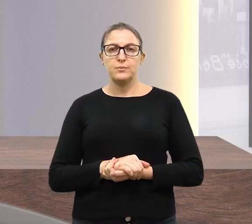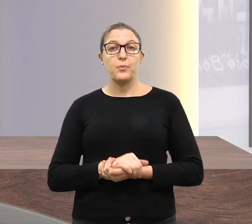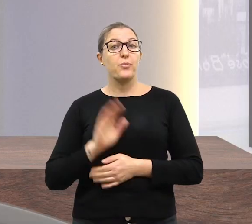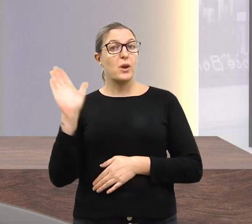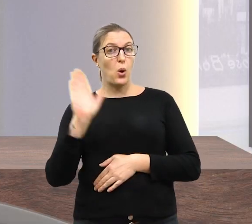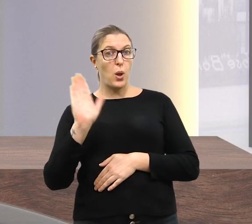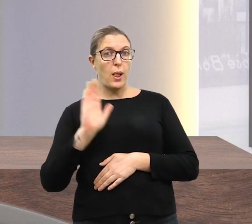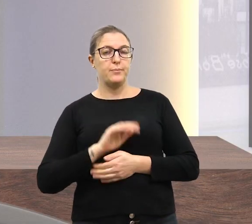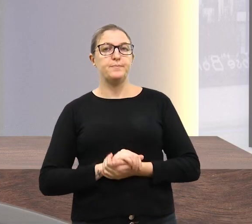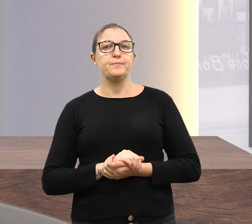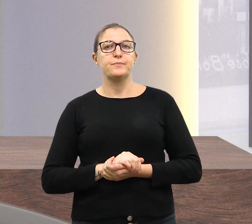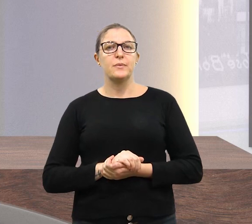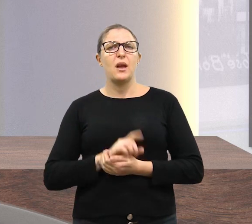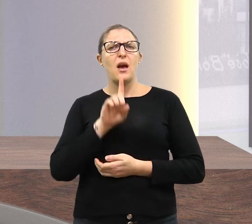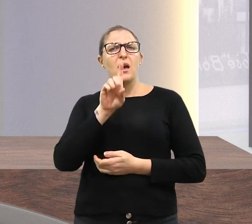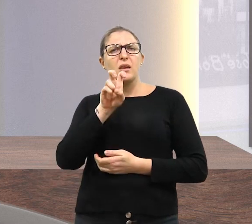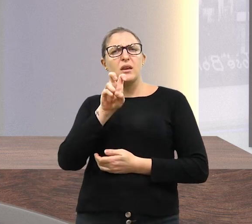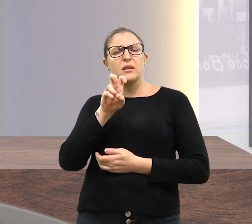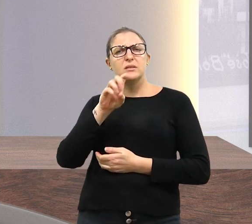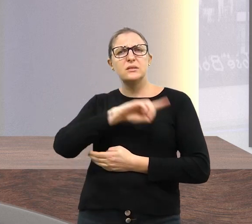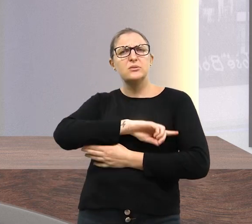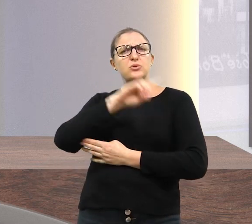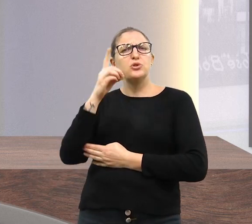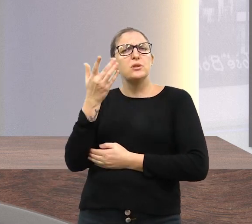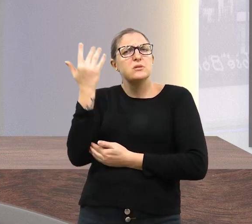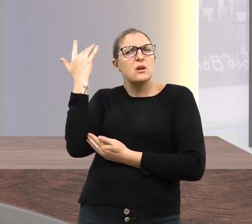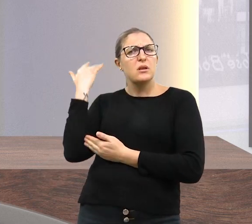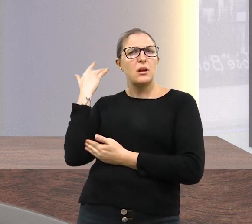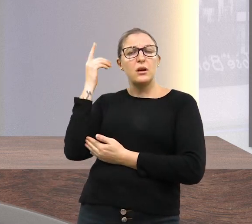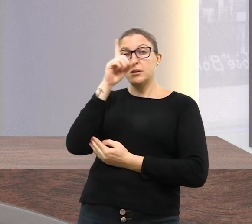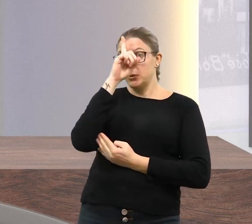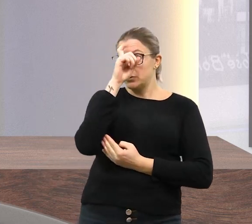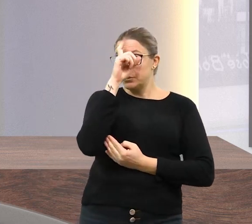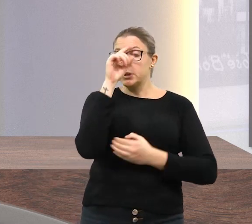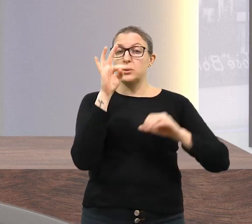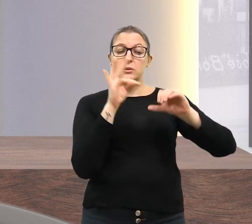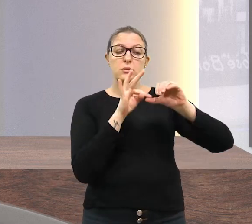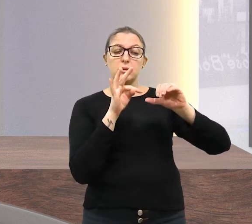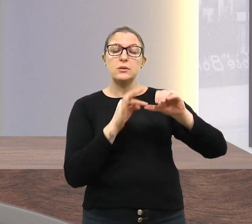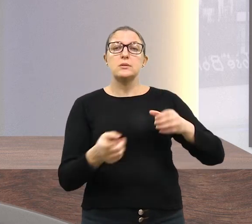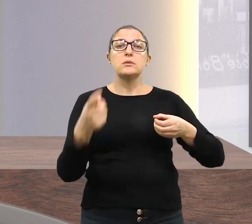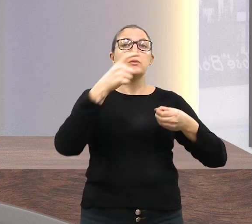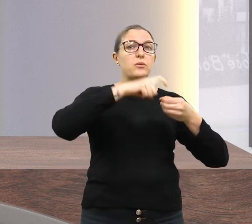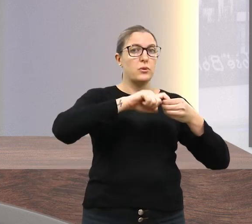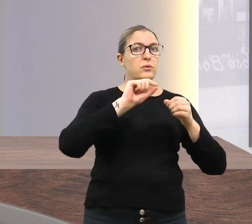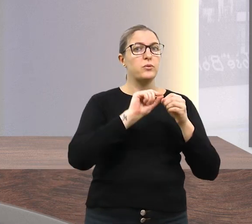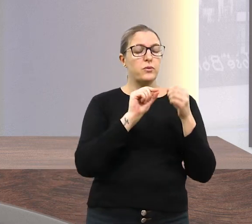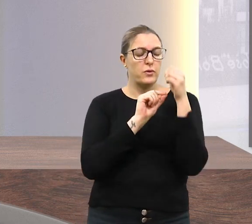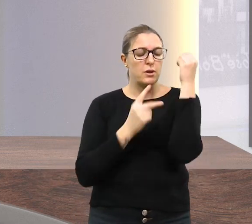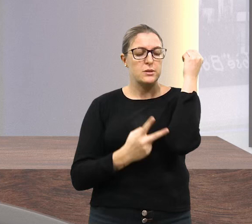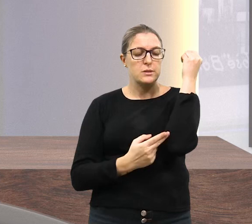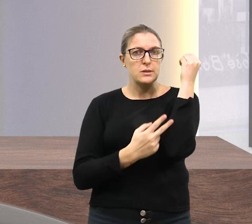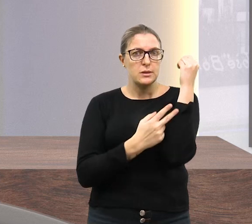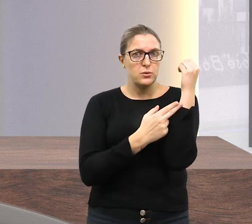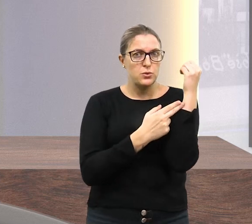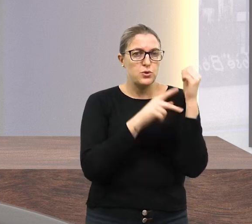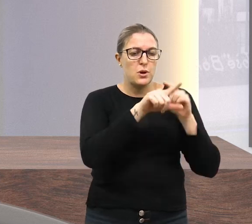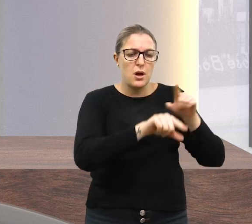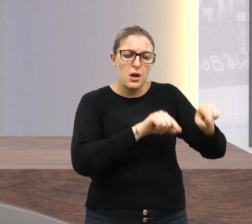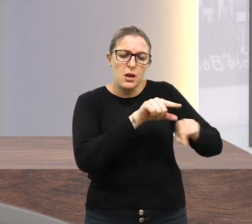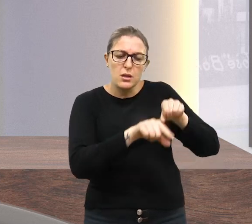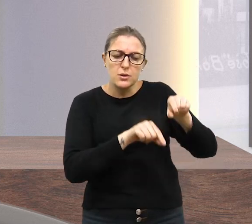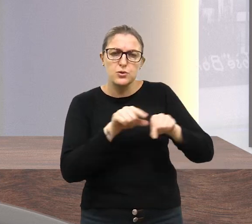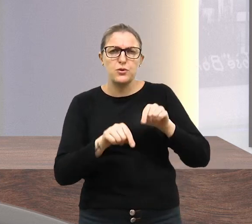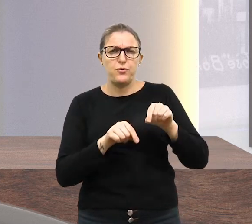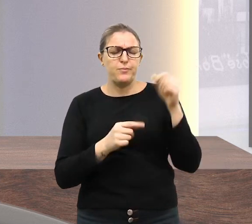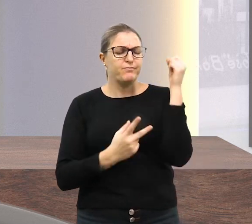Olá. Há 15 dias, a Fundação Hospitalar Santa Terezinha retomou a realização de cirurgias eletivas.